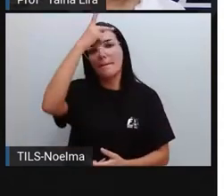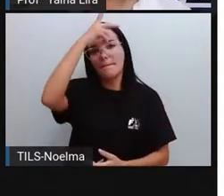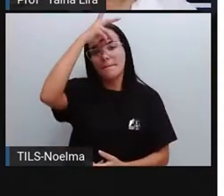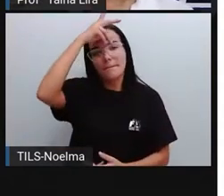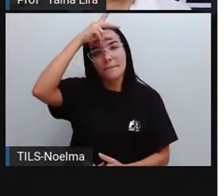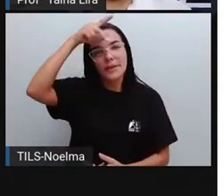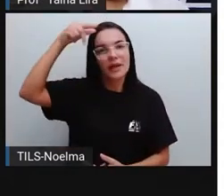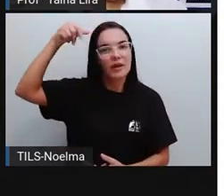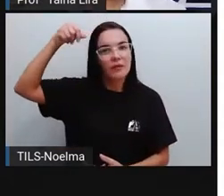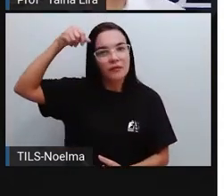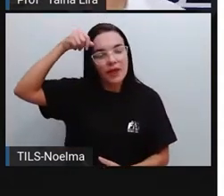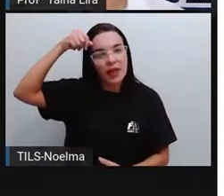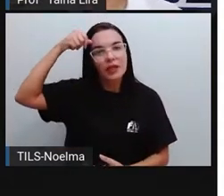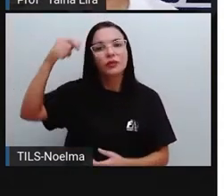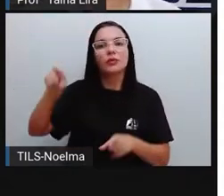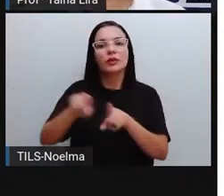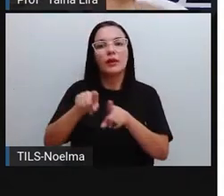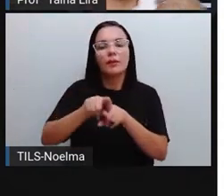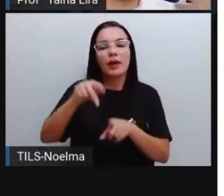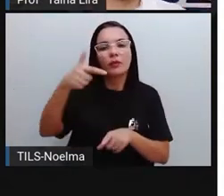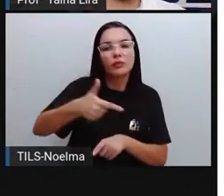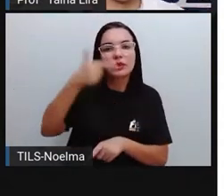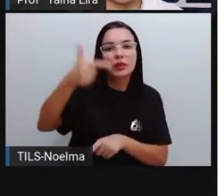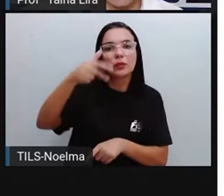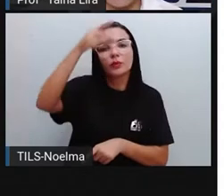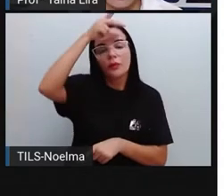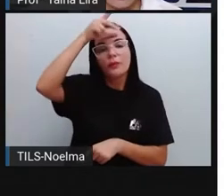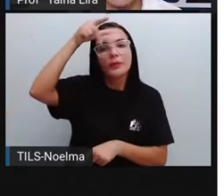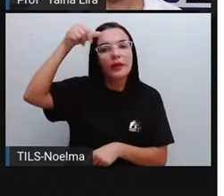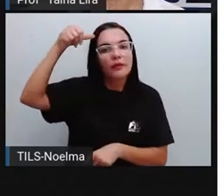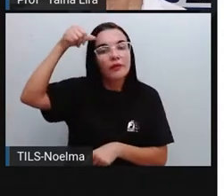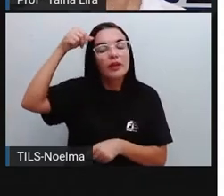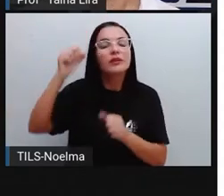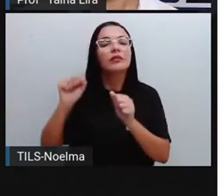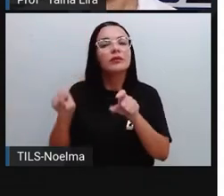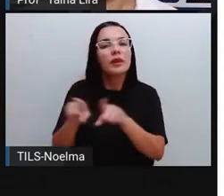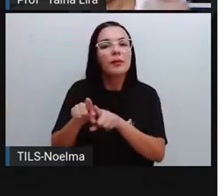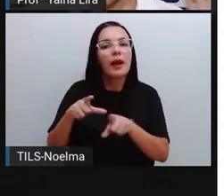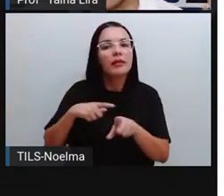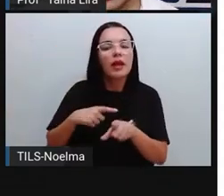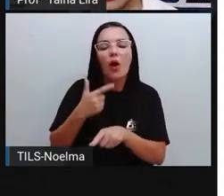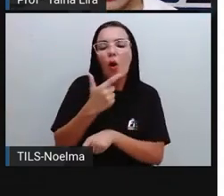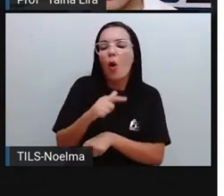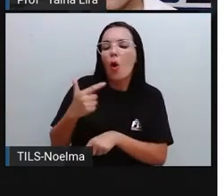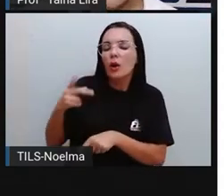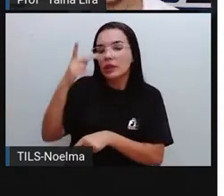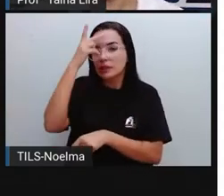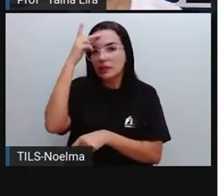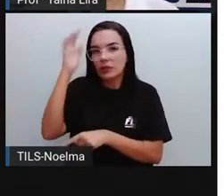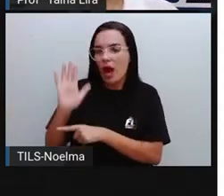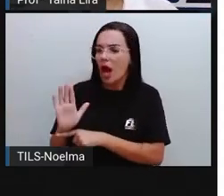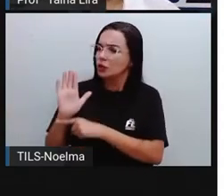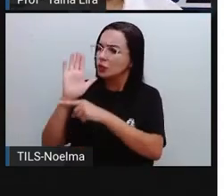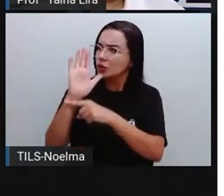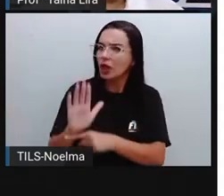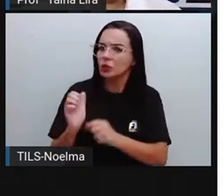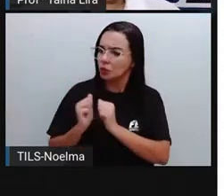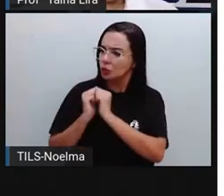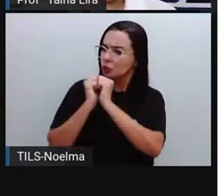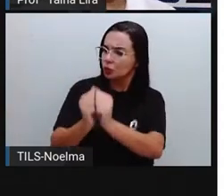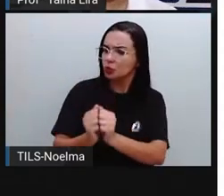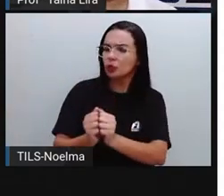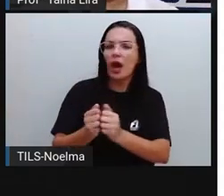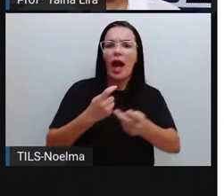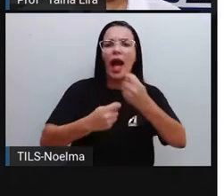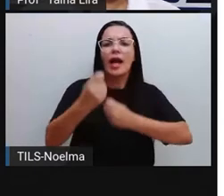tá bom? E o prefeito, ele vai ter outras pessoas ajudando na gestão, tá? Por que, Pró? Porque um